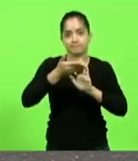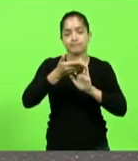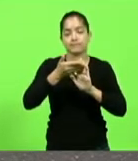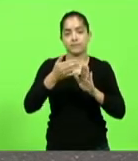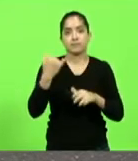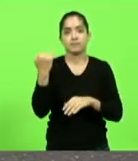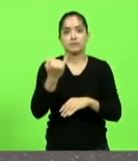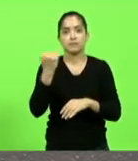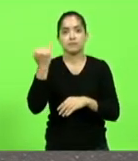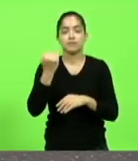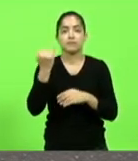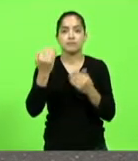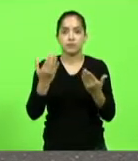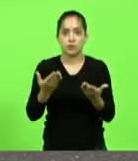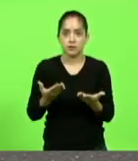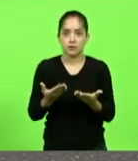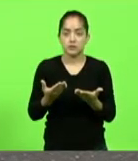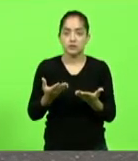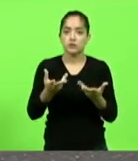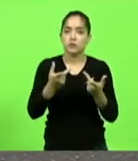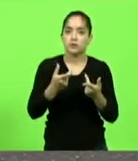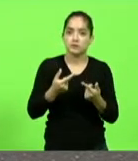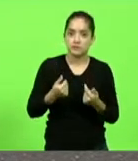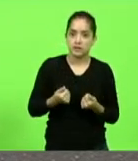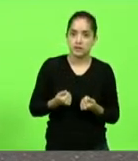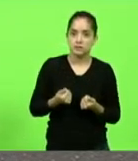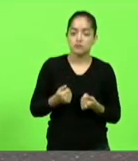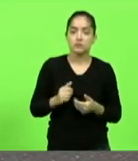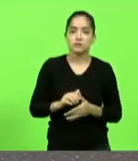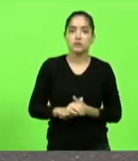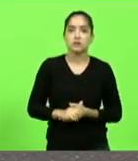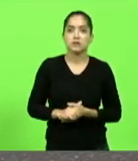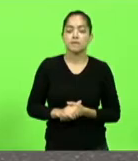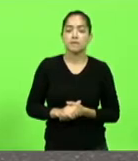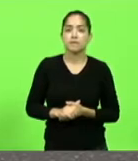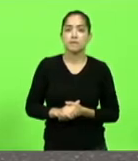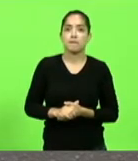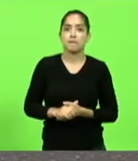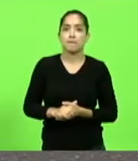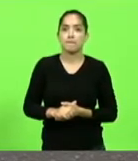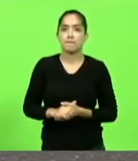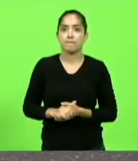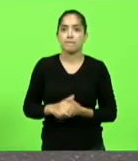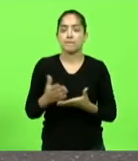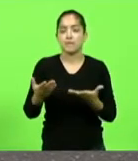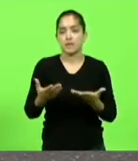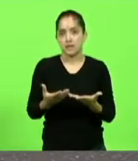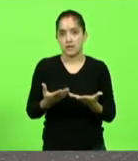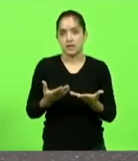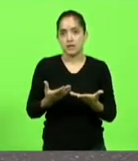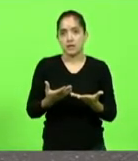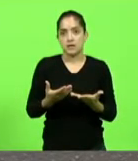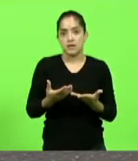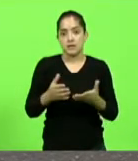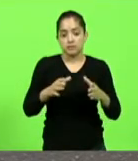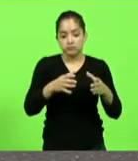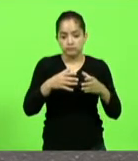qualificados é para Santa Catarina e de modo muito particular